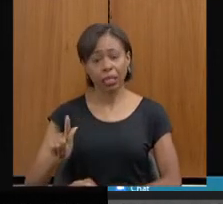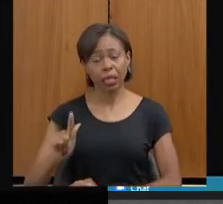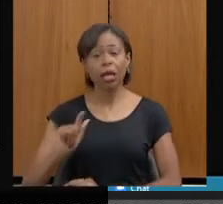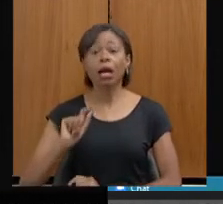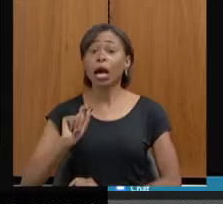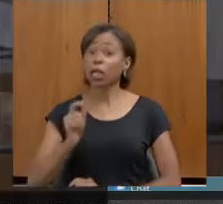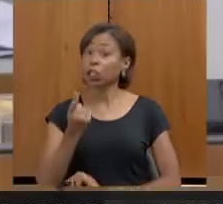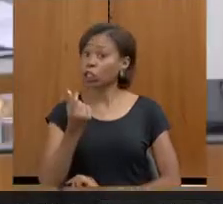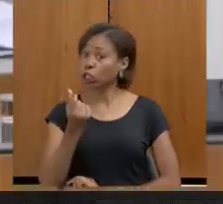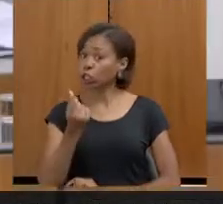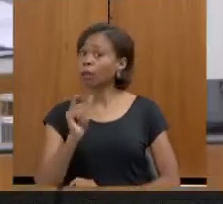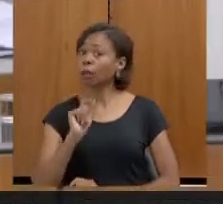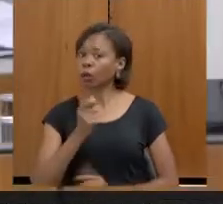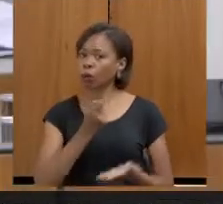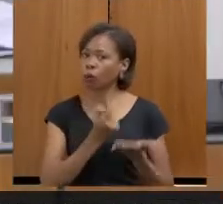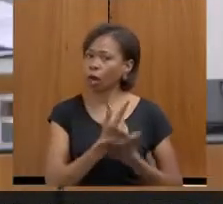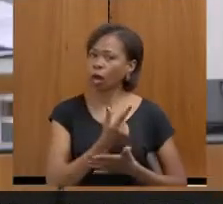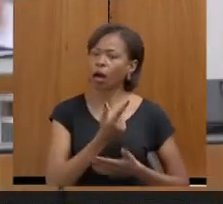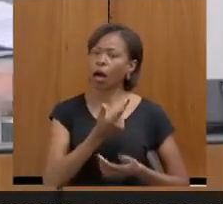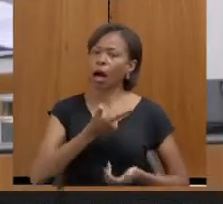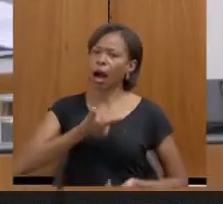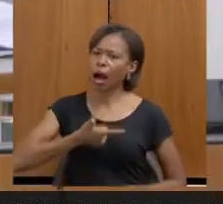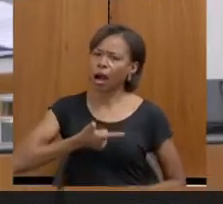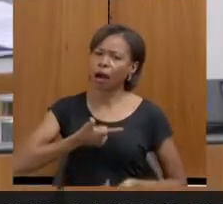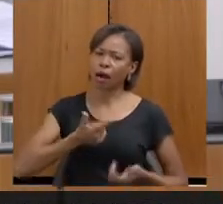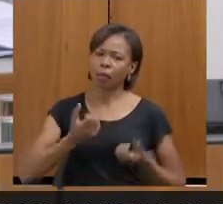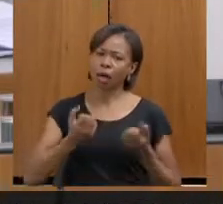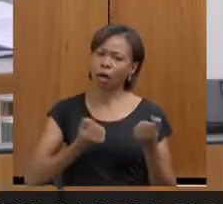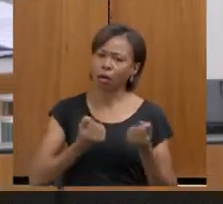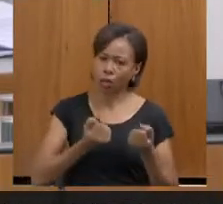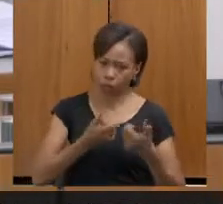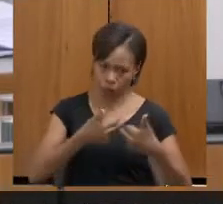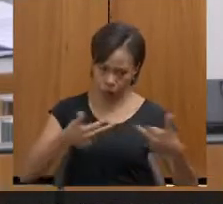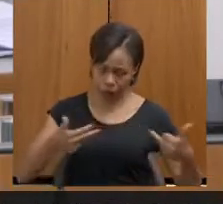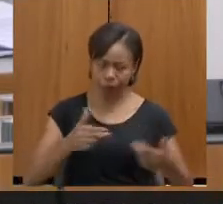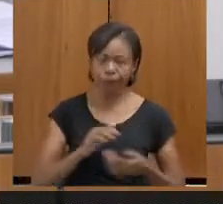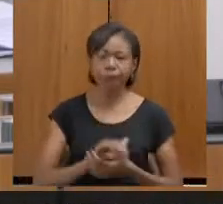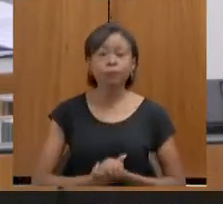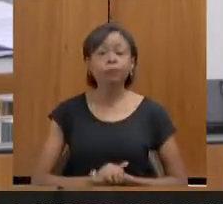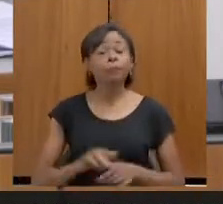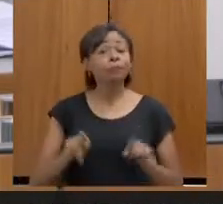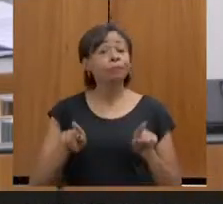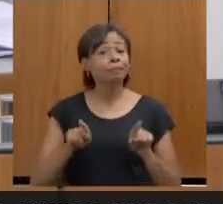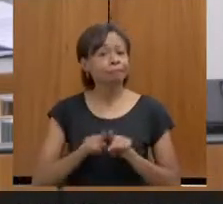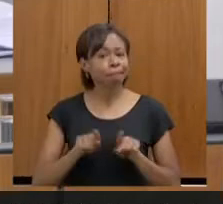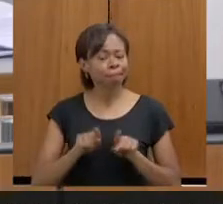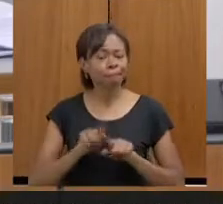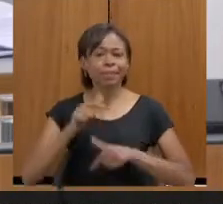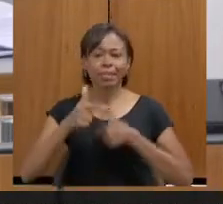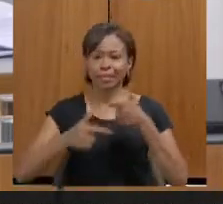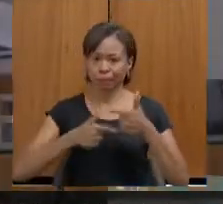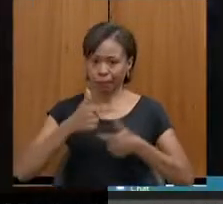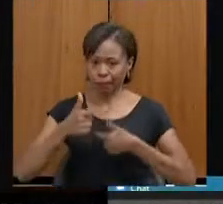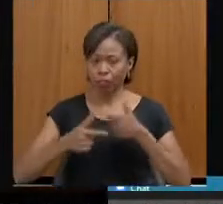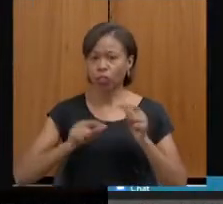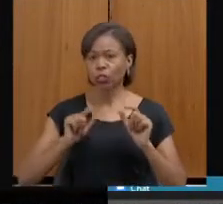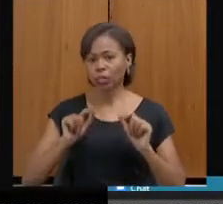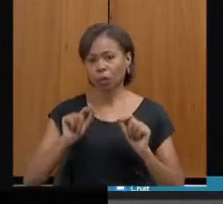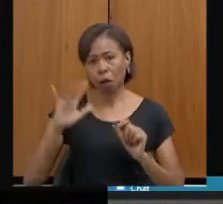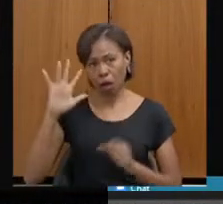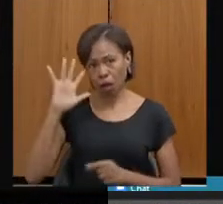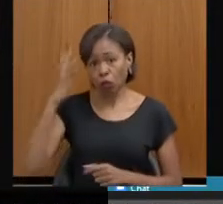e veículos. Pode passar? Também estamos trabalhando, o pode ser uma solução para quando você me fala assim,